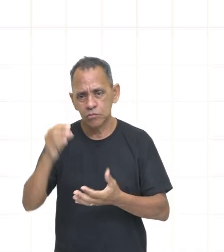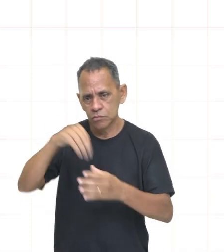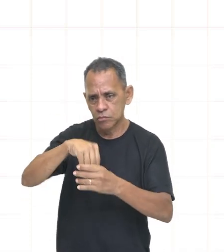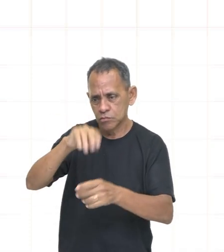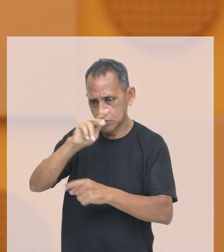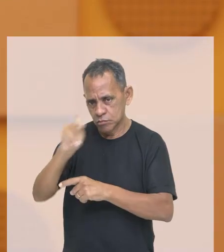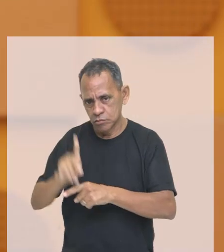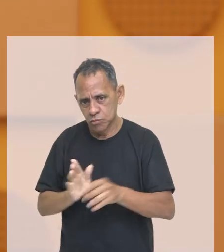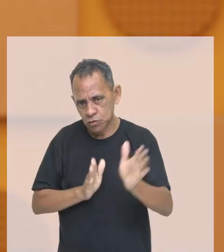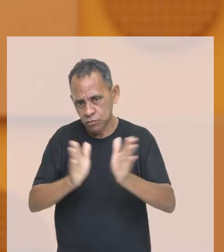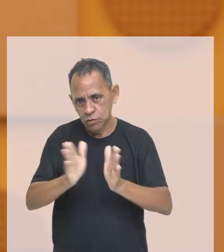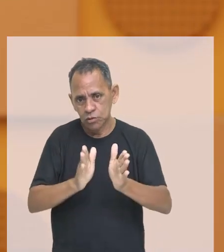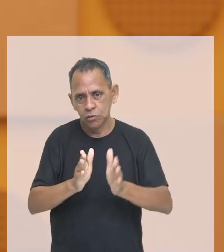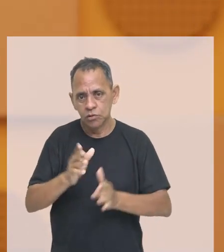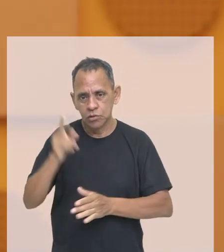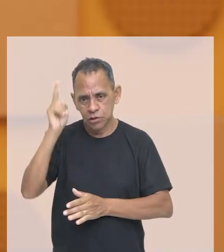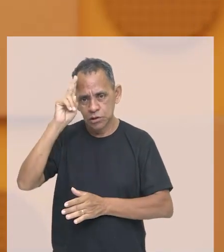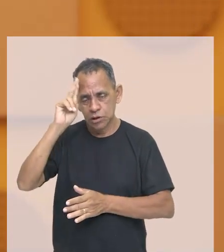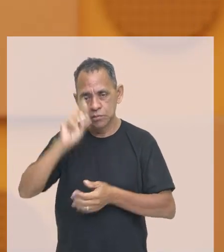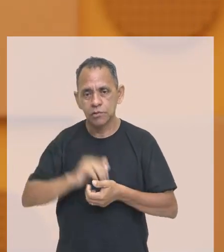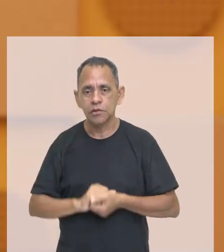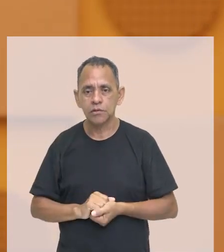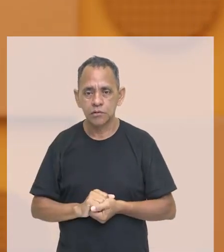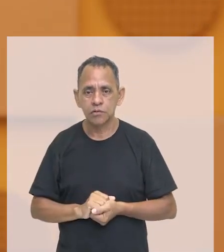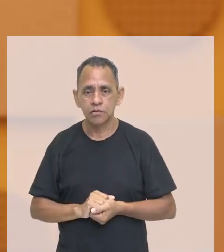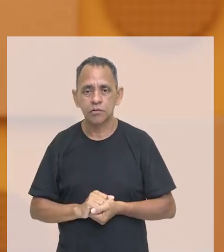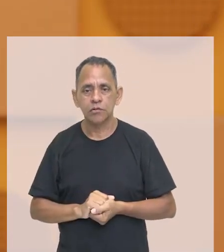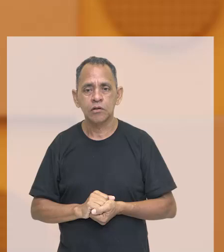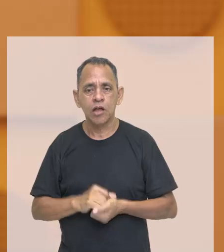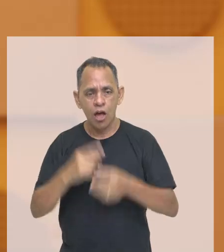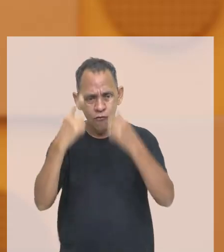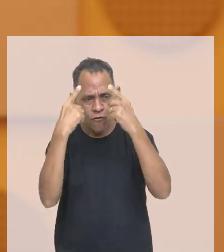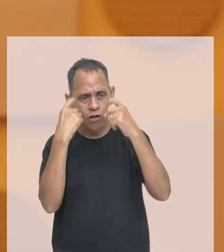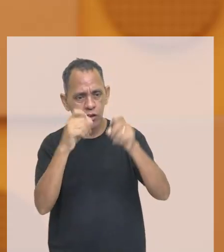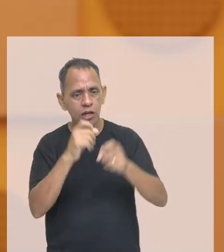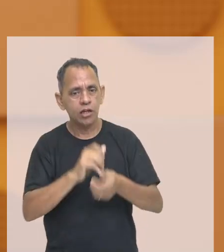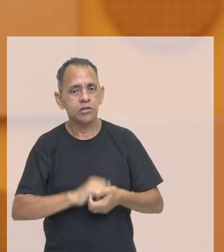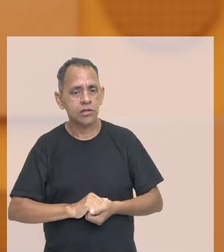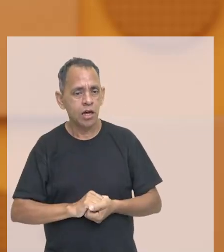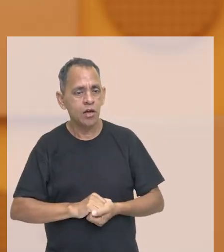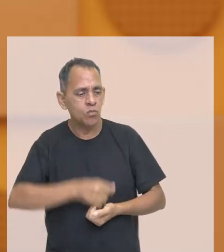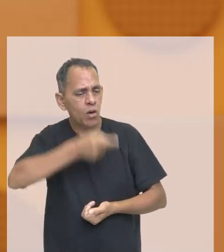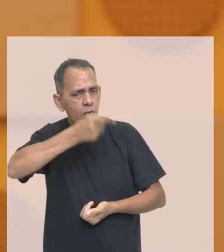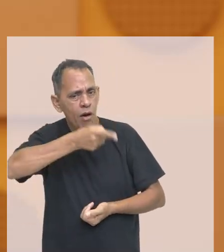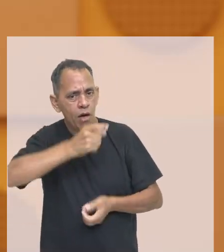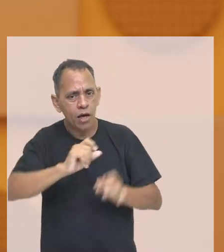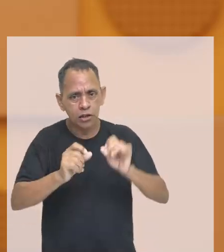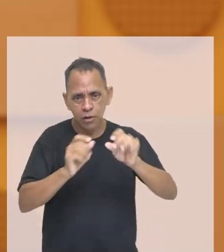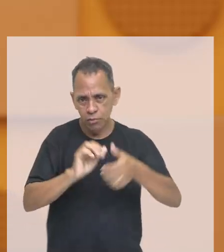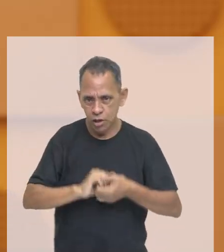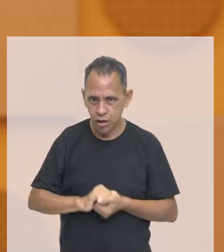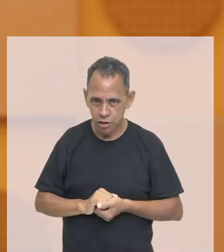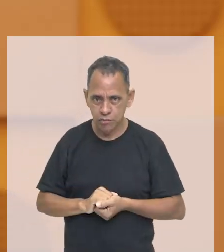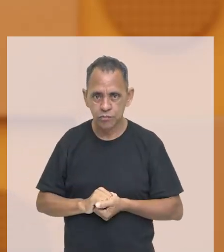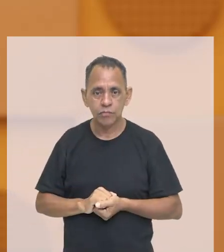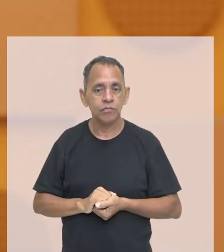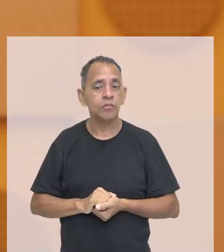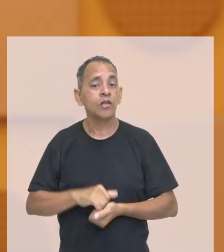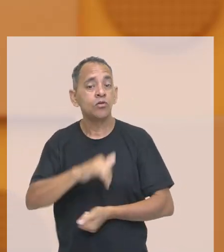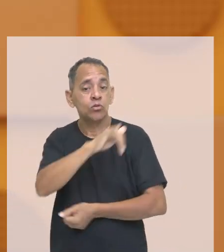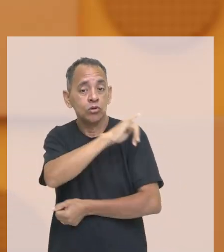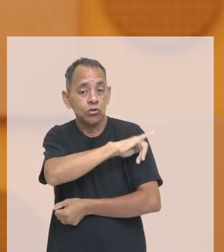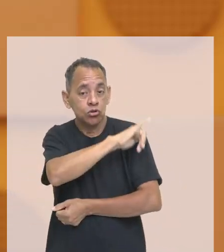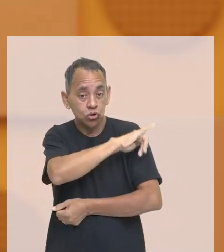Centro, que foi comprovadamente implantado pelo próprio governo com a finalidade de culpar as